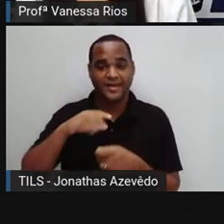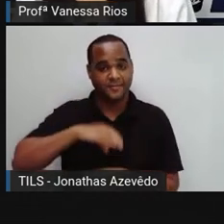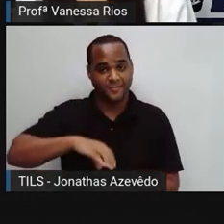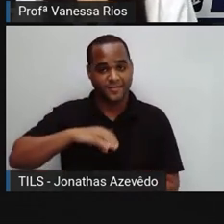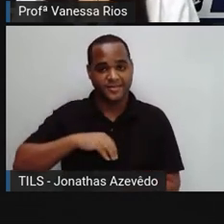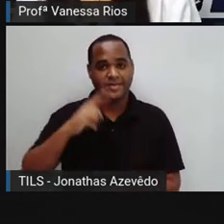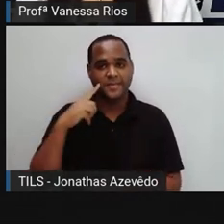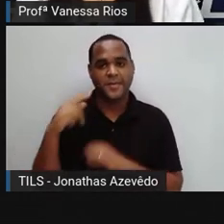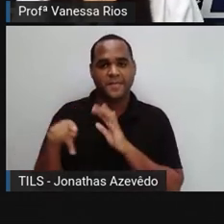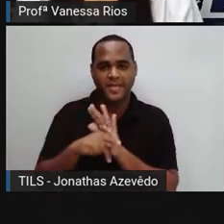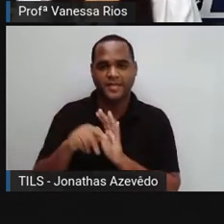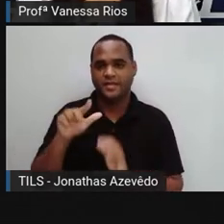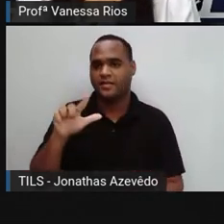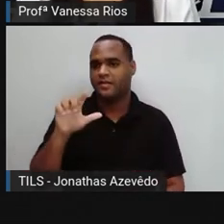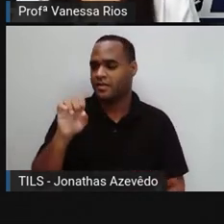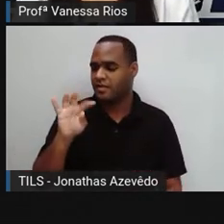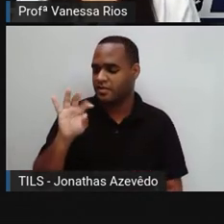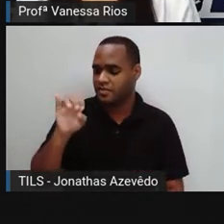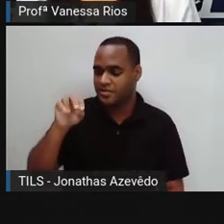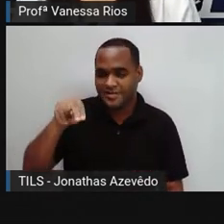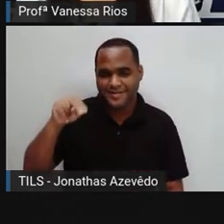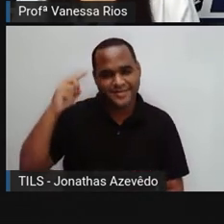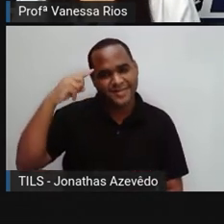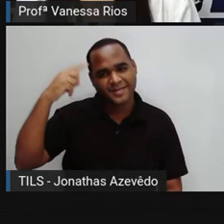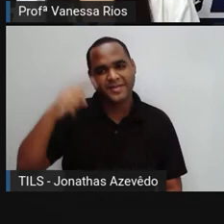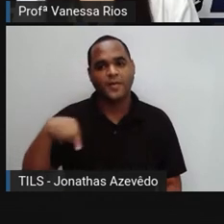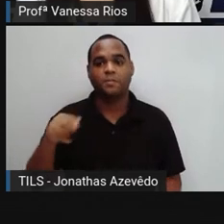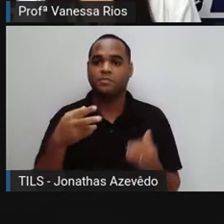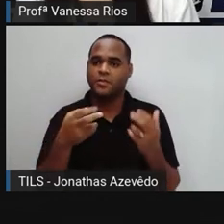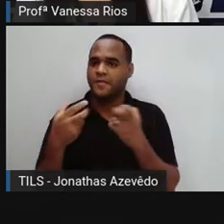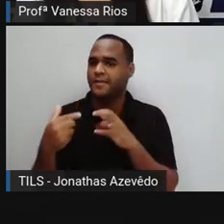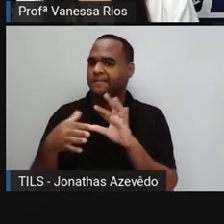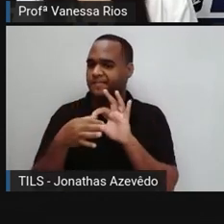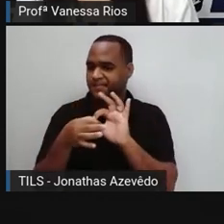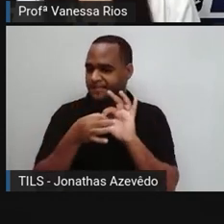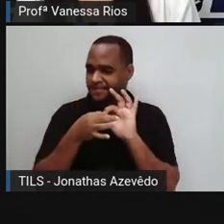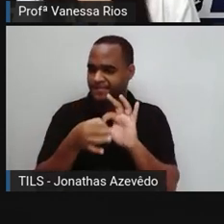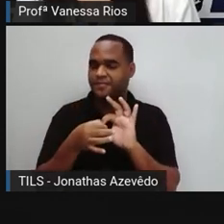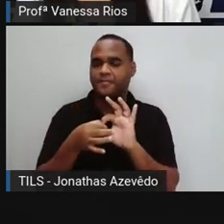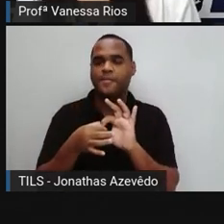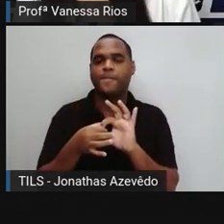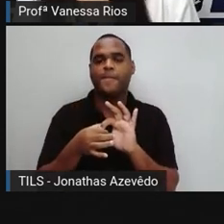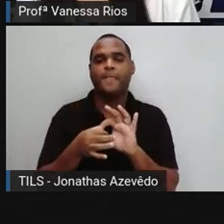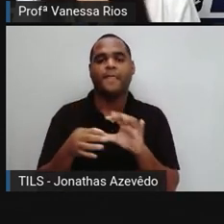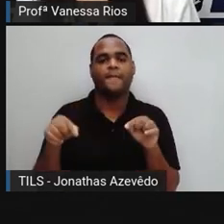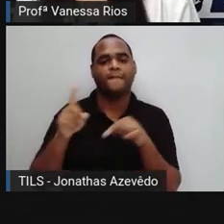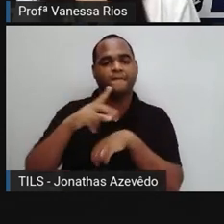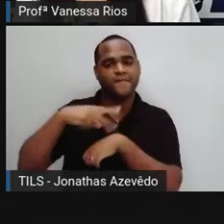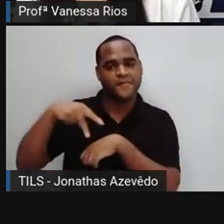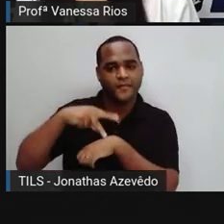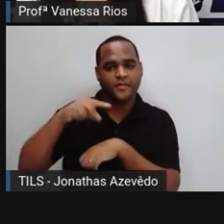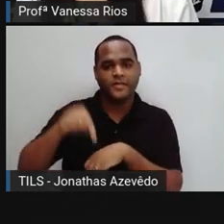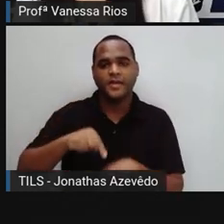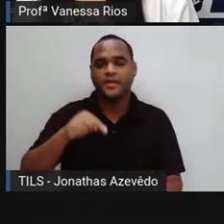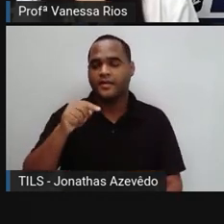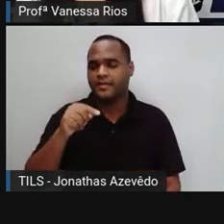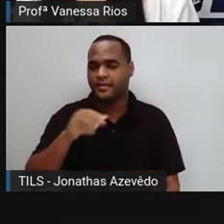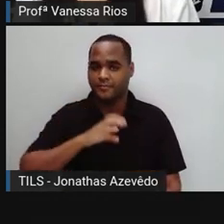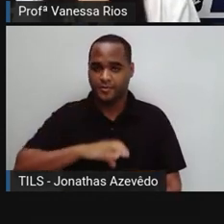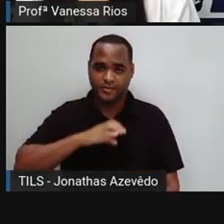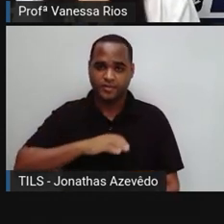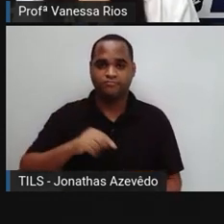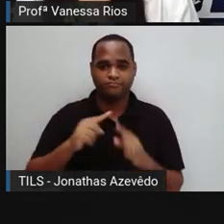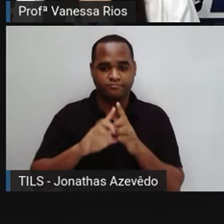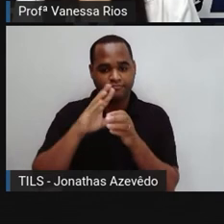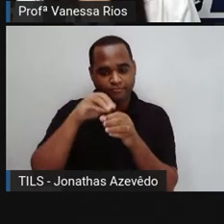é de origem do latim. Então, a gente já percebe essa ligação. E os países de língua portuguesa que incluem o